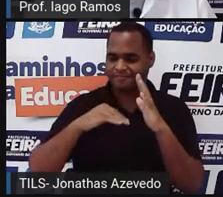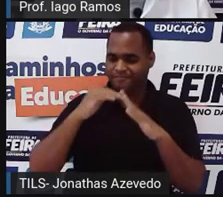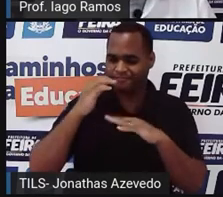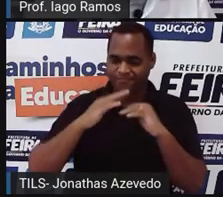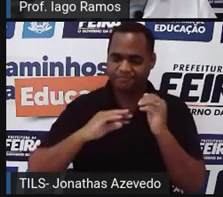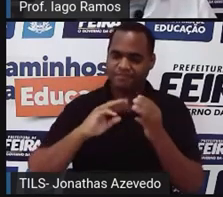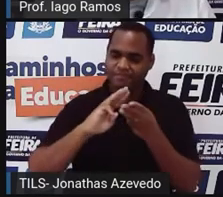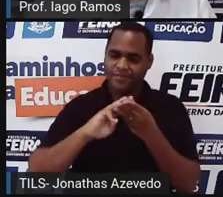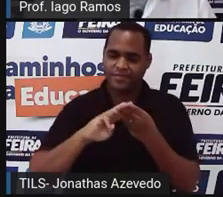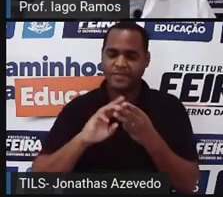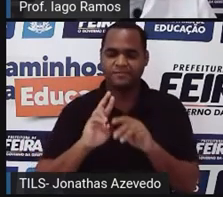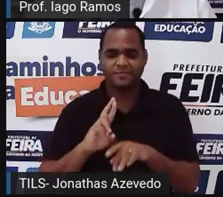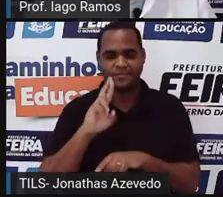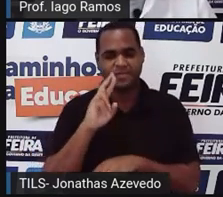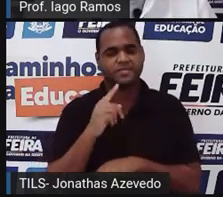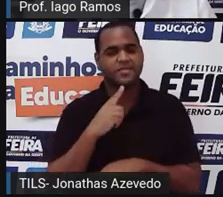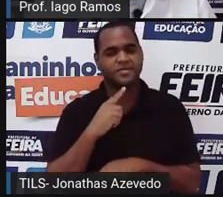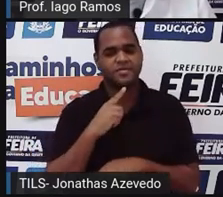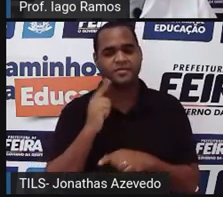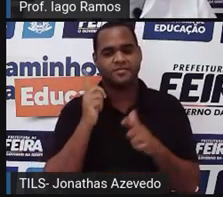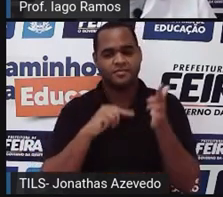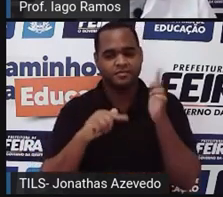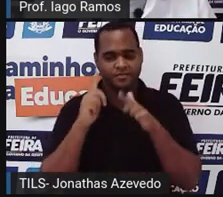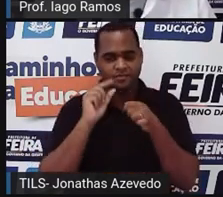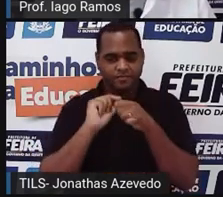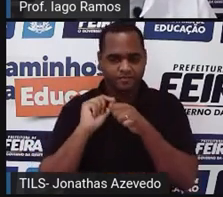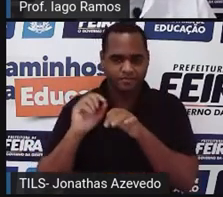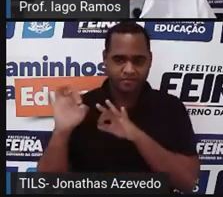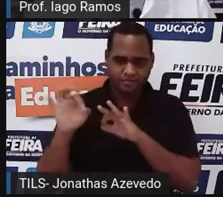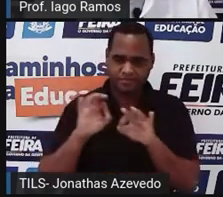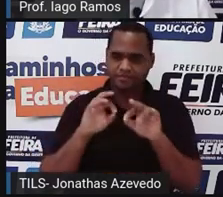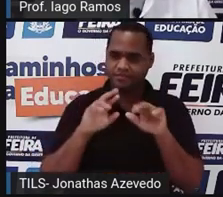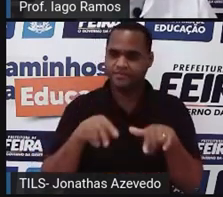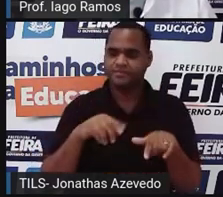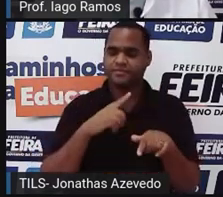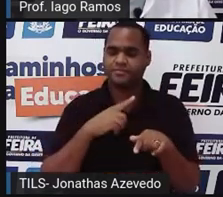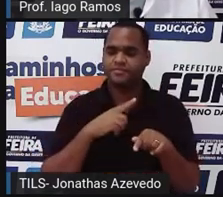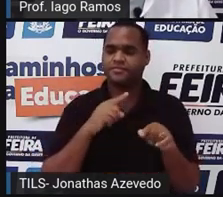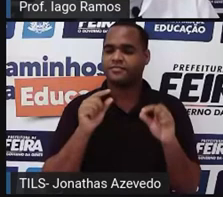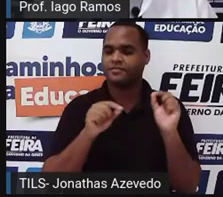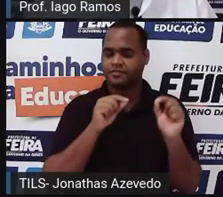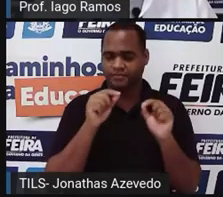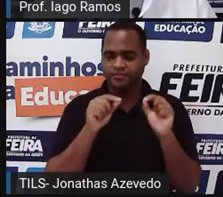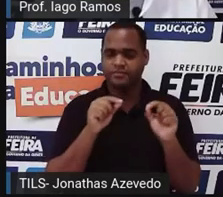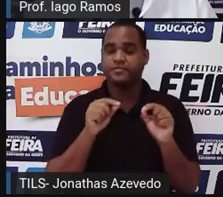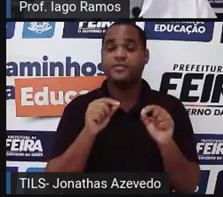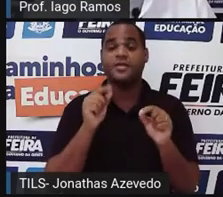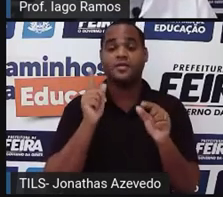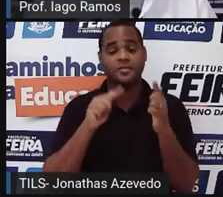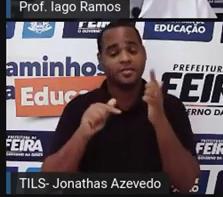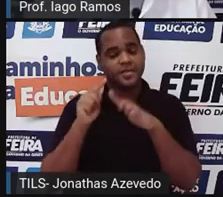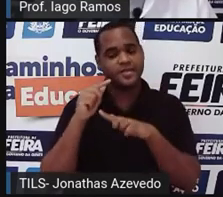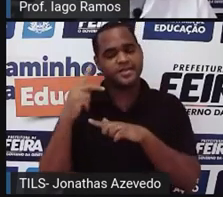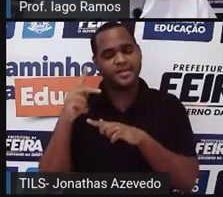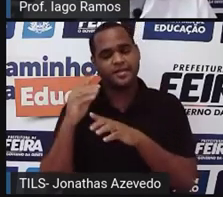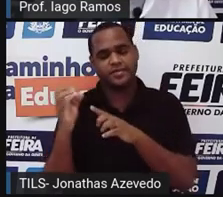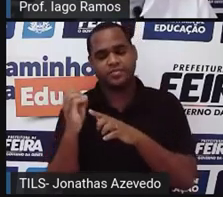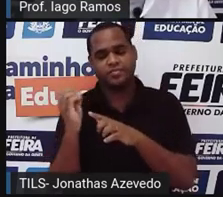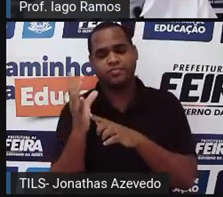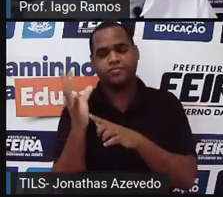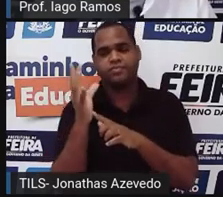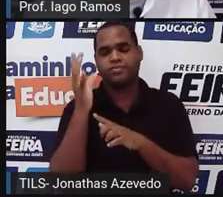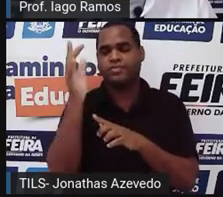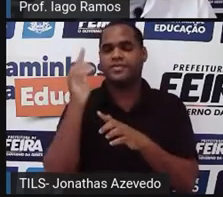pessoas responsáveis por fazer o cálculo, né, que fez com que esse foguete orbitasse